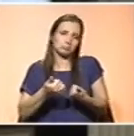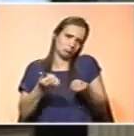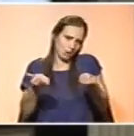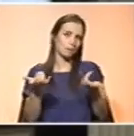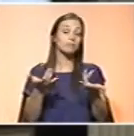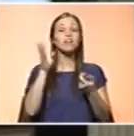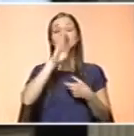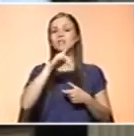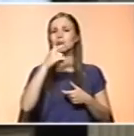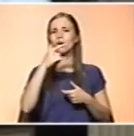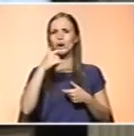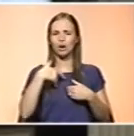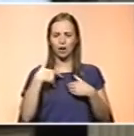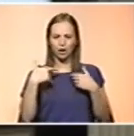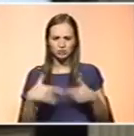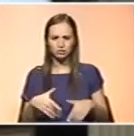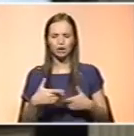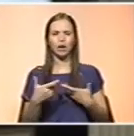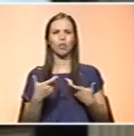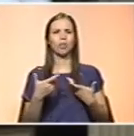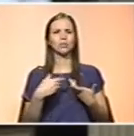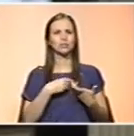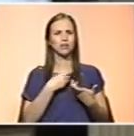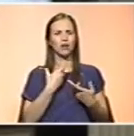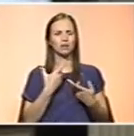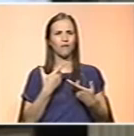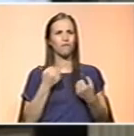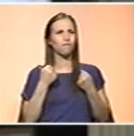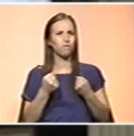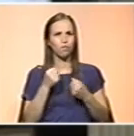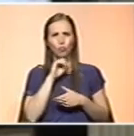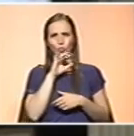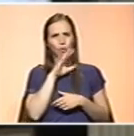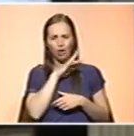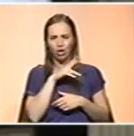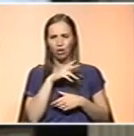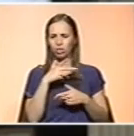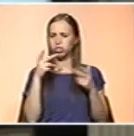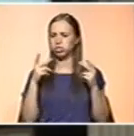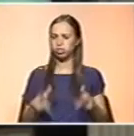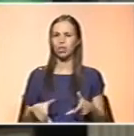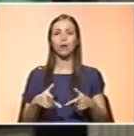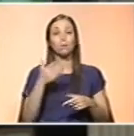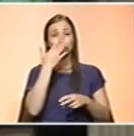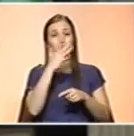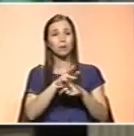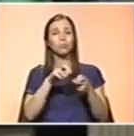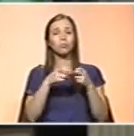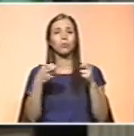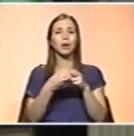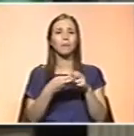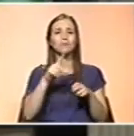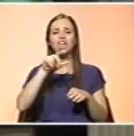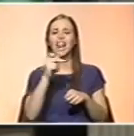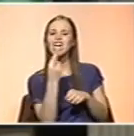Quando se sente cansaço, quando se sente falta de forças, quando tem problemas de... Por exemplo, as pessoas que fazem lanchantes durante muito